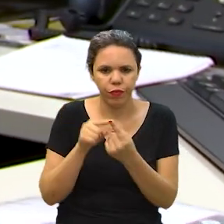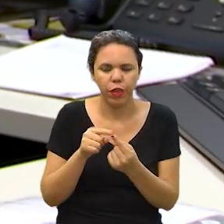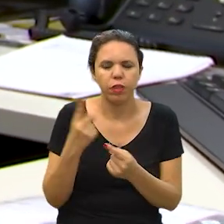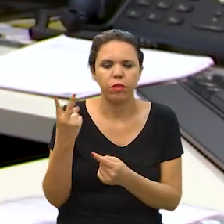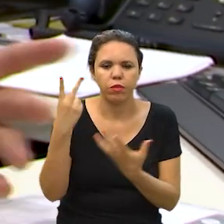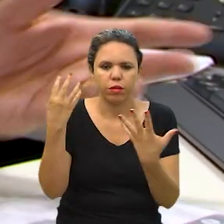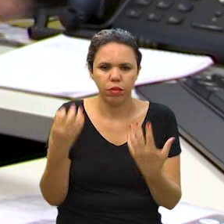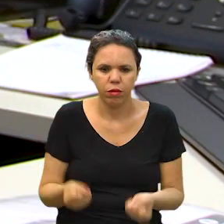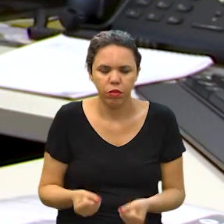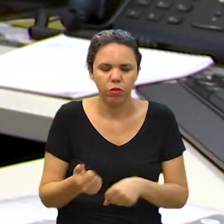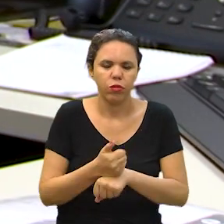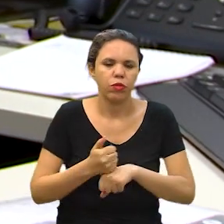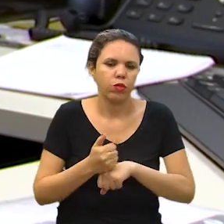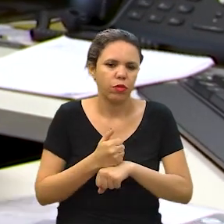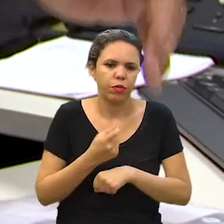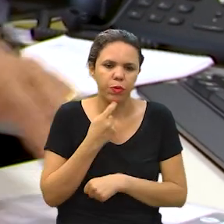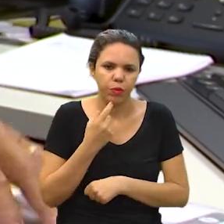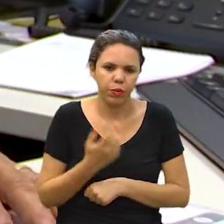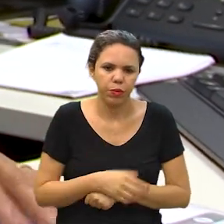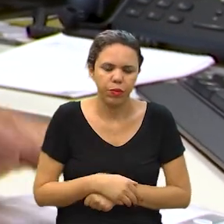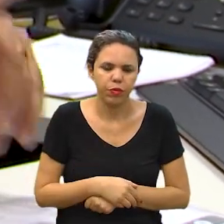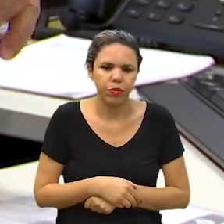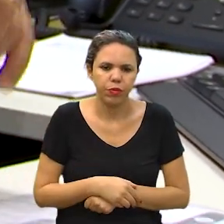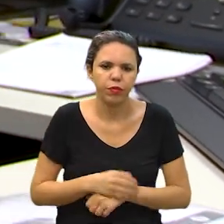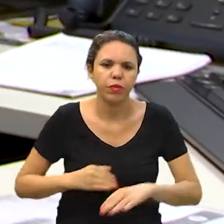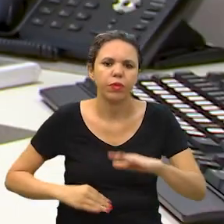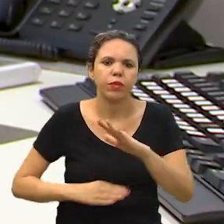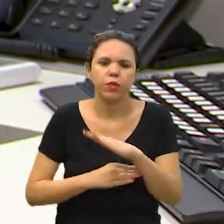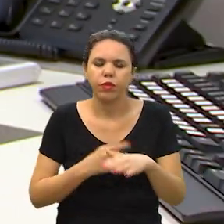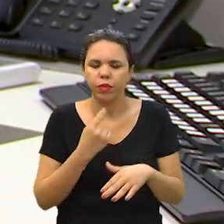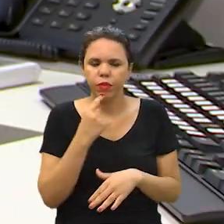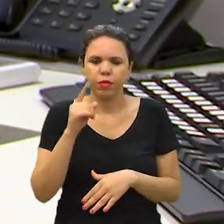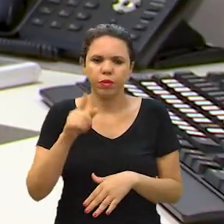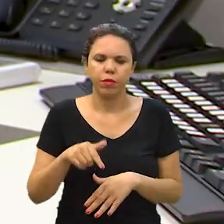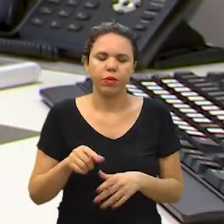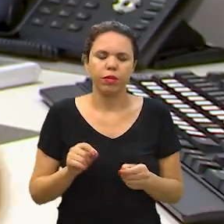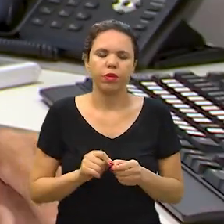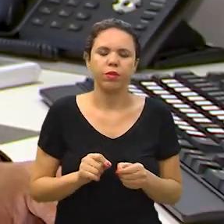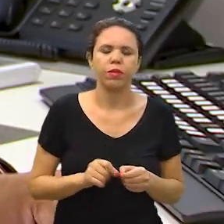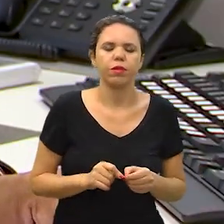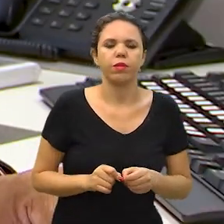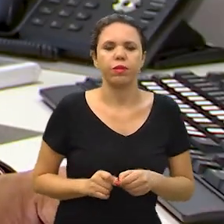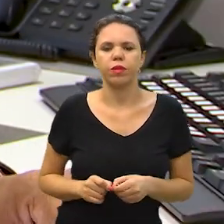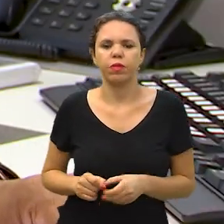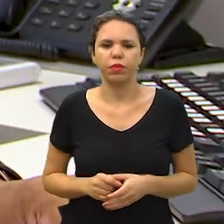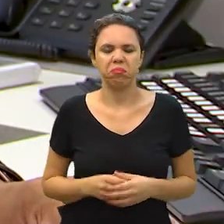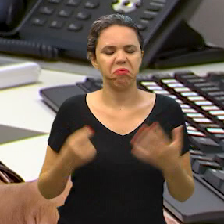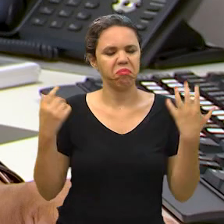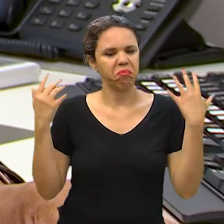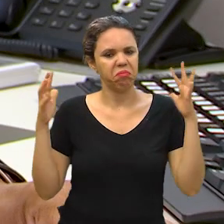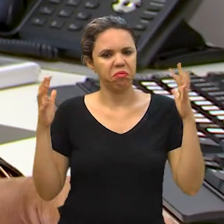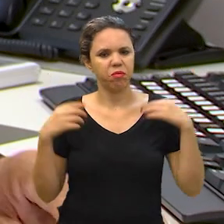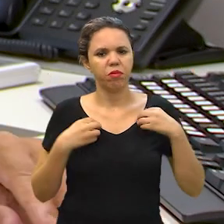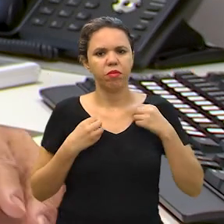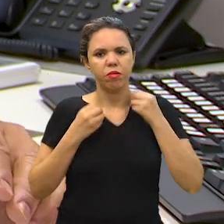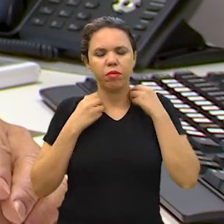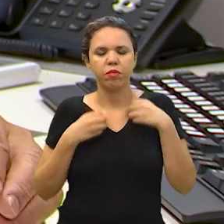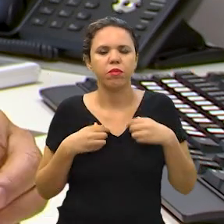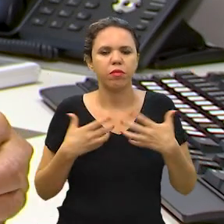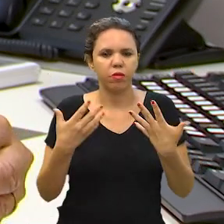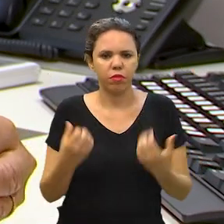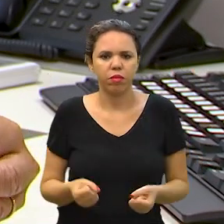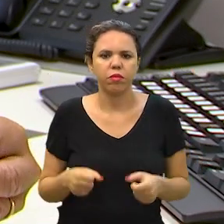que visava o reconhecimento da profissão em Campinas. A Câmara Municipal de Campinas, vamos dizer assim, está de